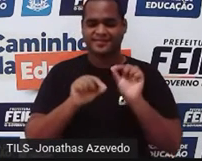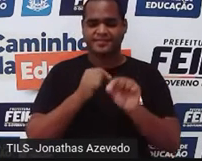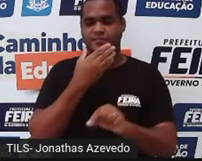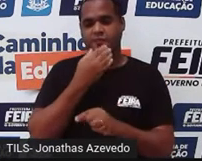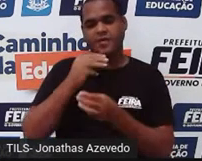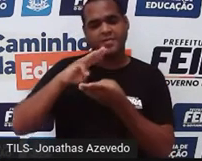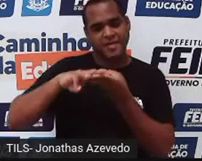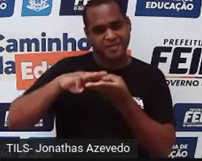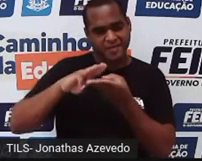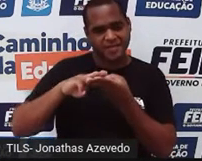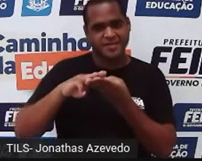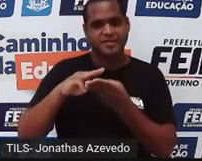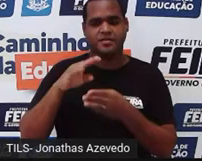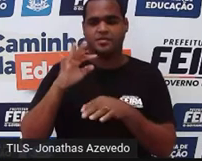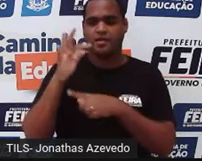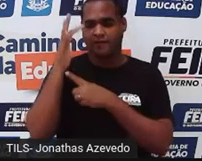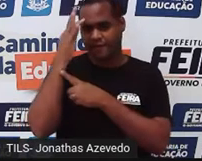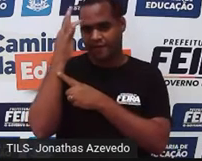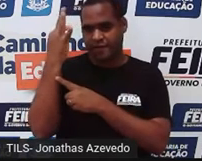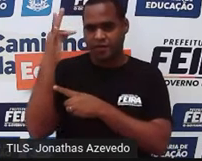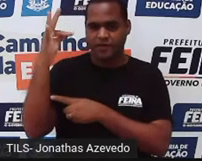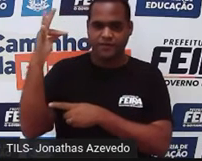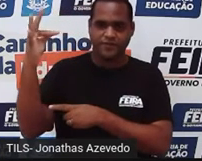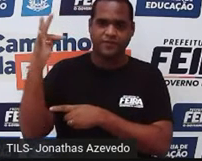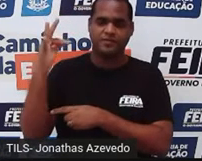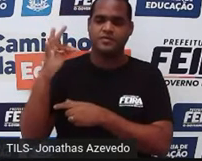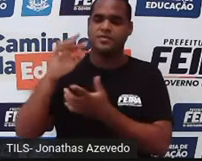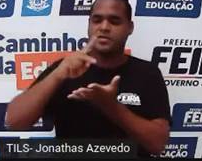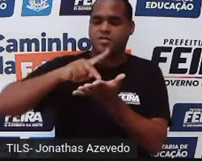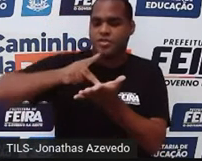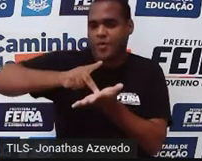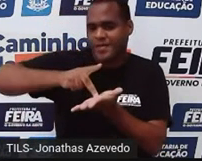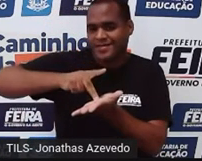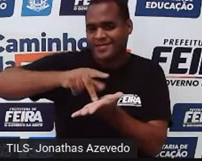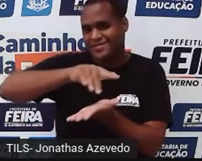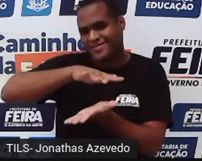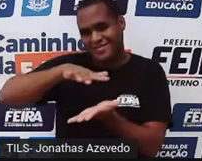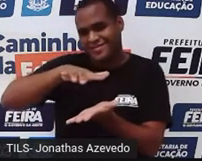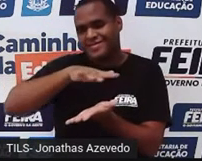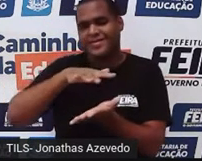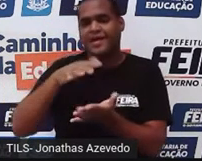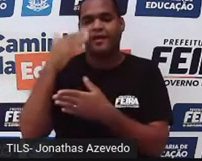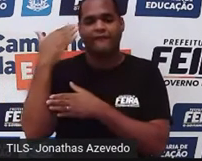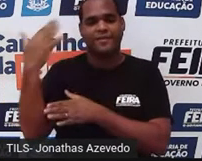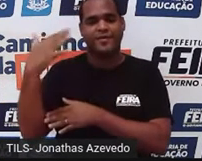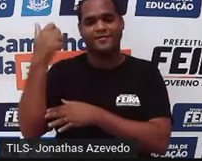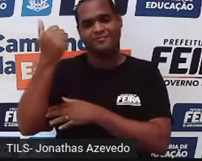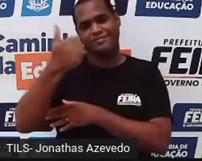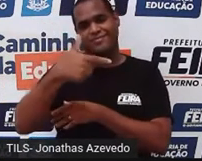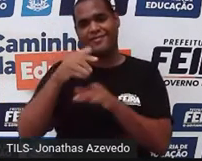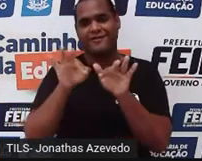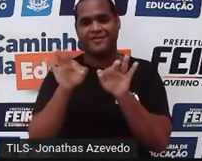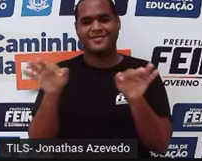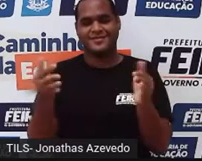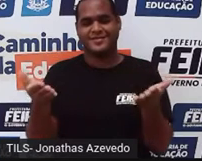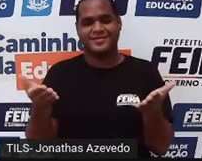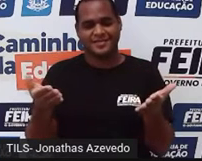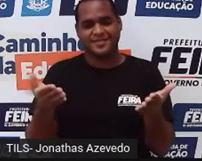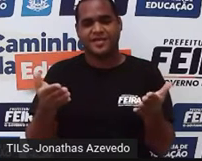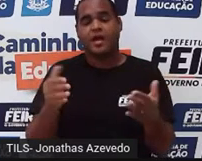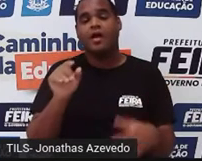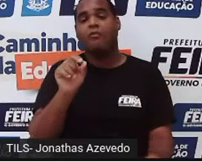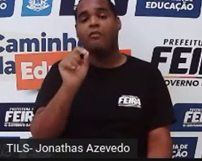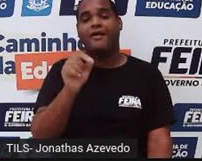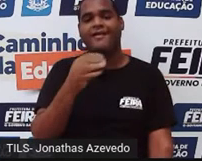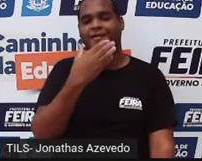matemático, né? Filósofo, geômetra, mais famoso ainda do que a própria frase, que é o